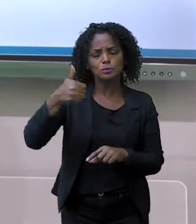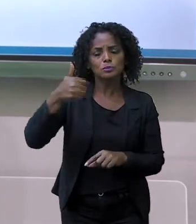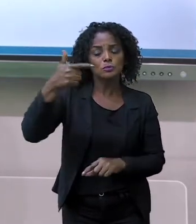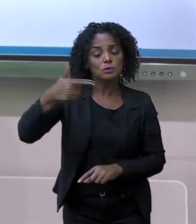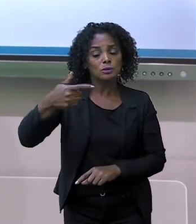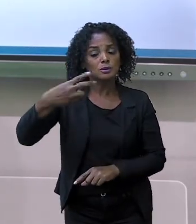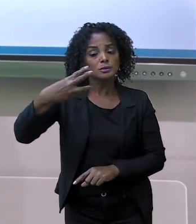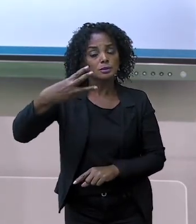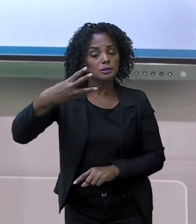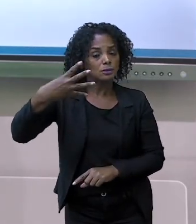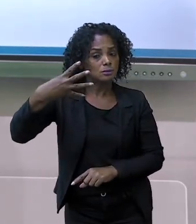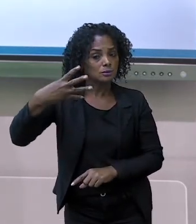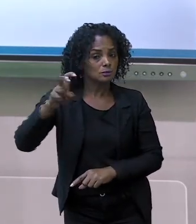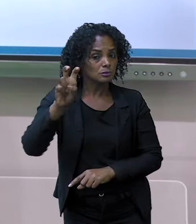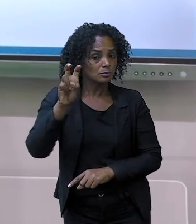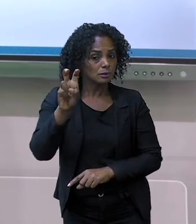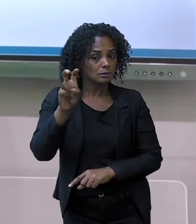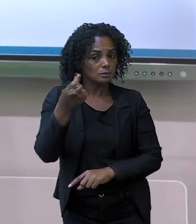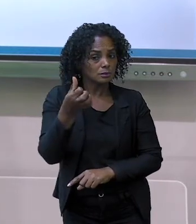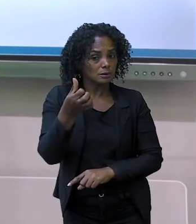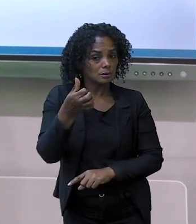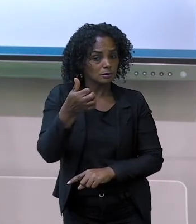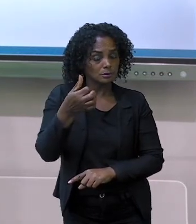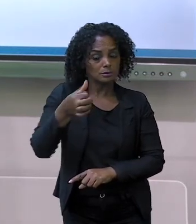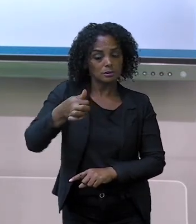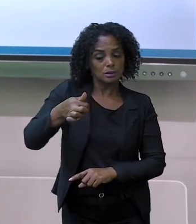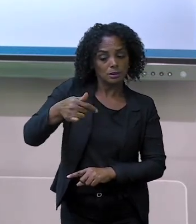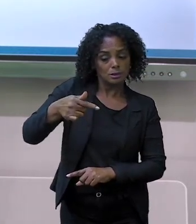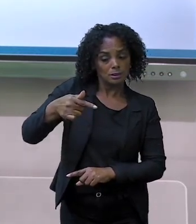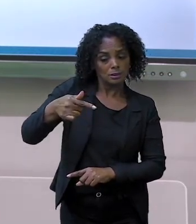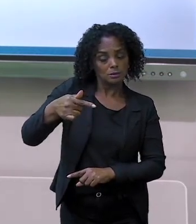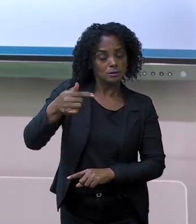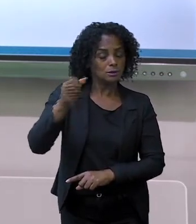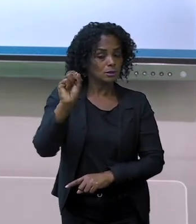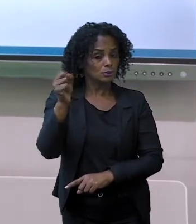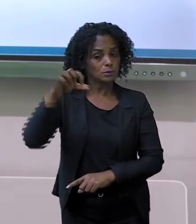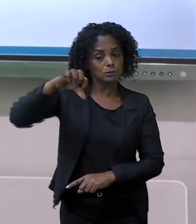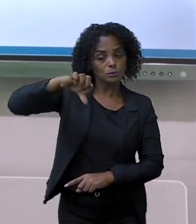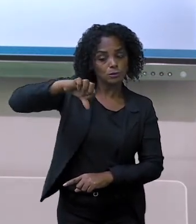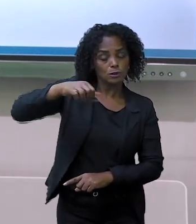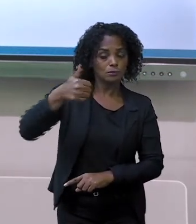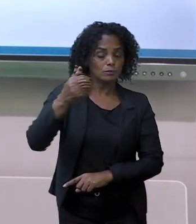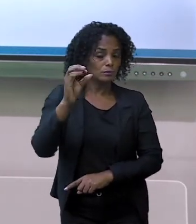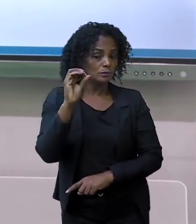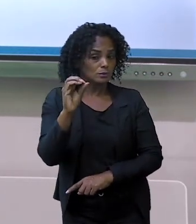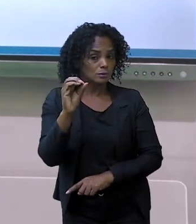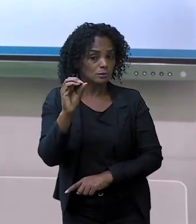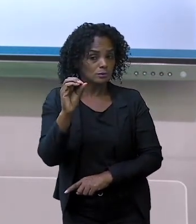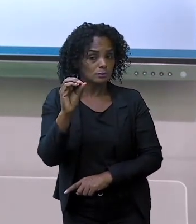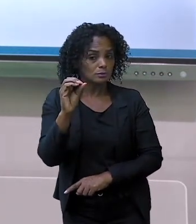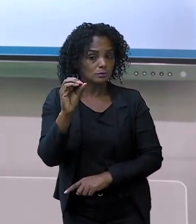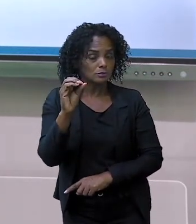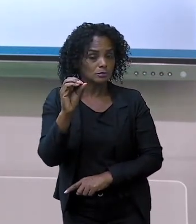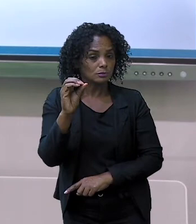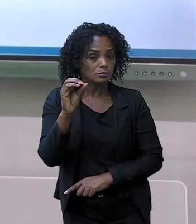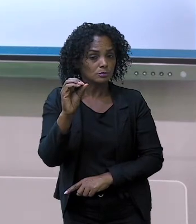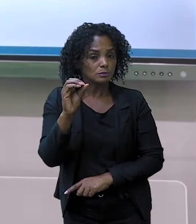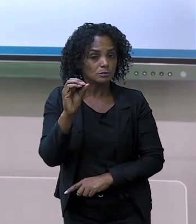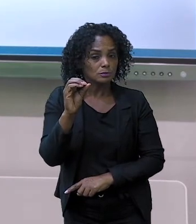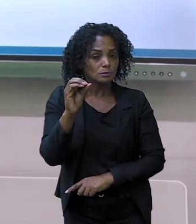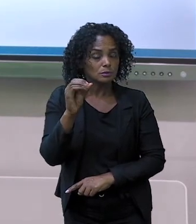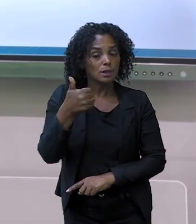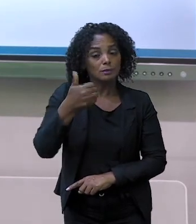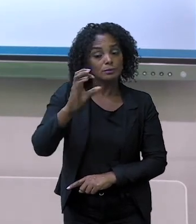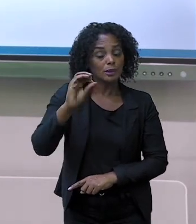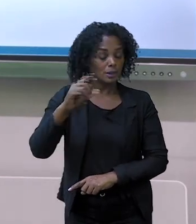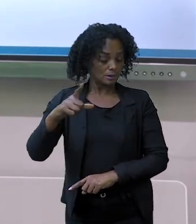Um, dois, três, quatro, cinco, seis, sete, oito, nove, dez. Então, se eu tenho dez cubos, eu tenho